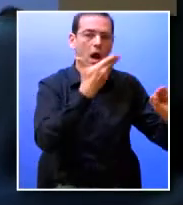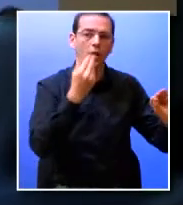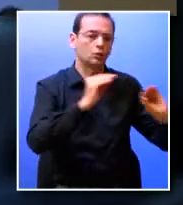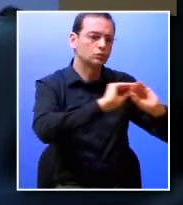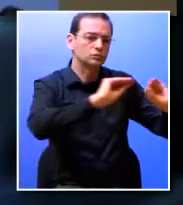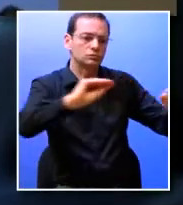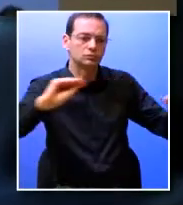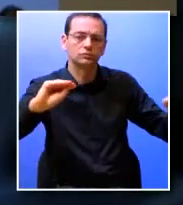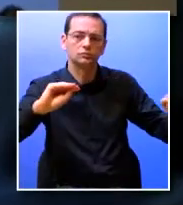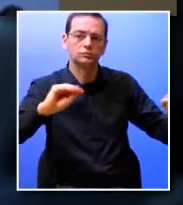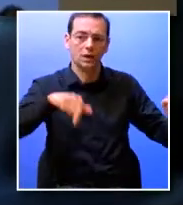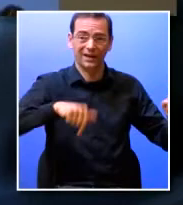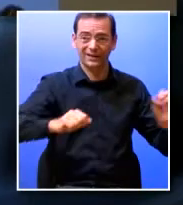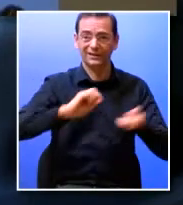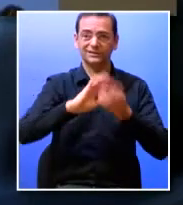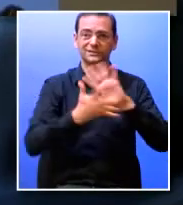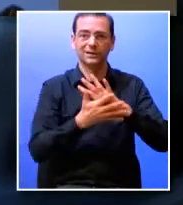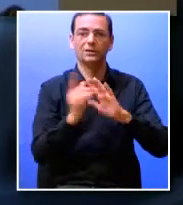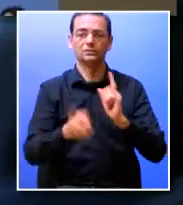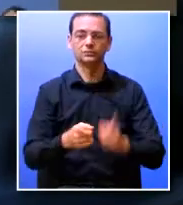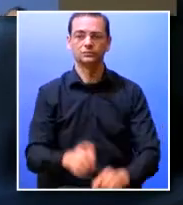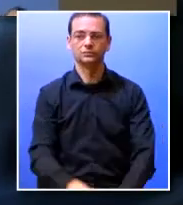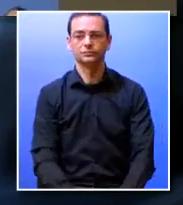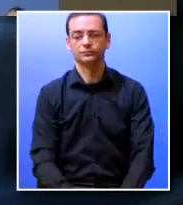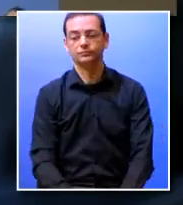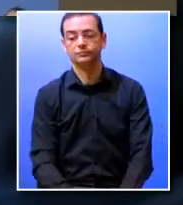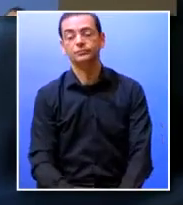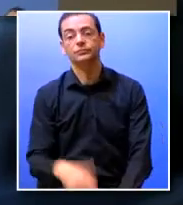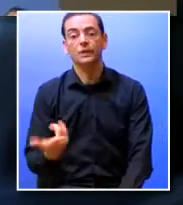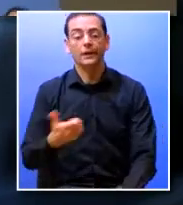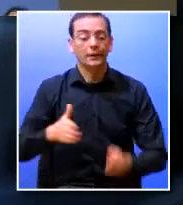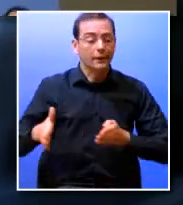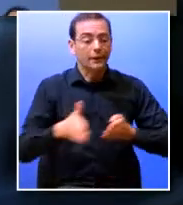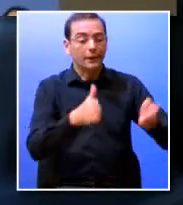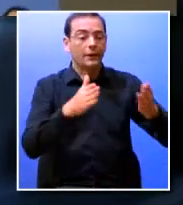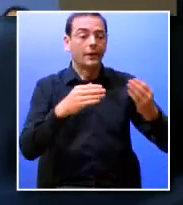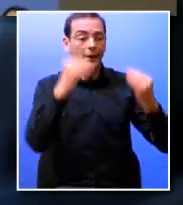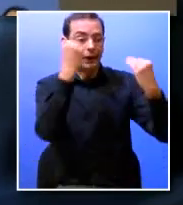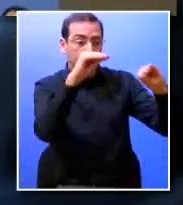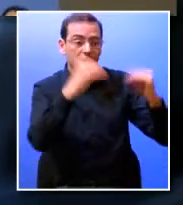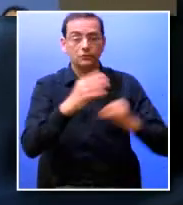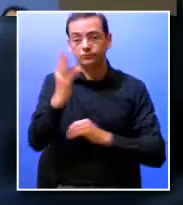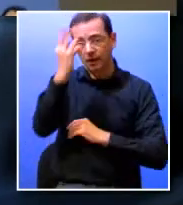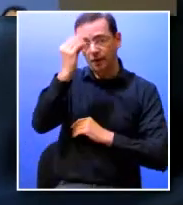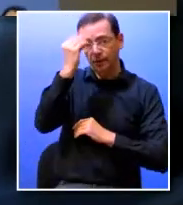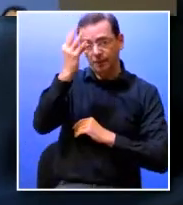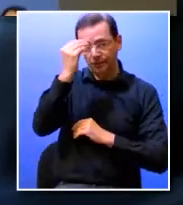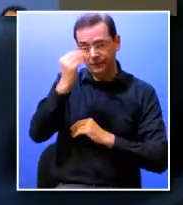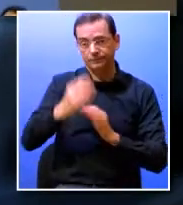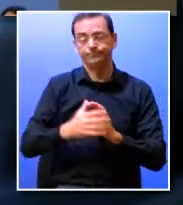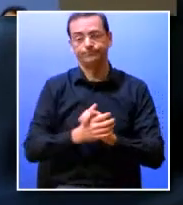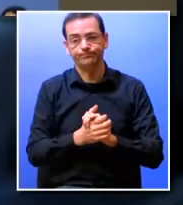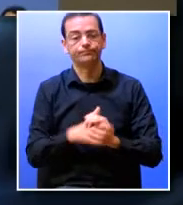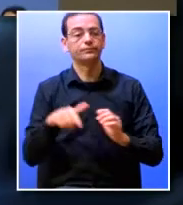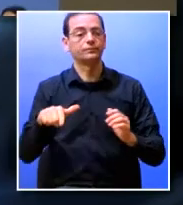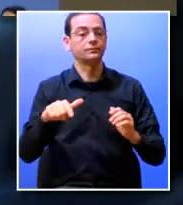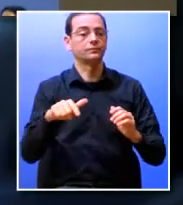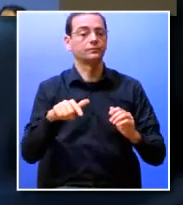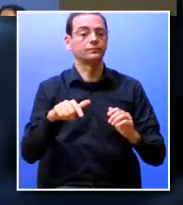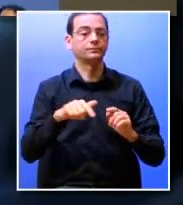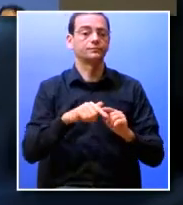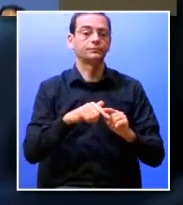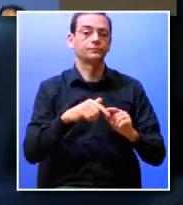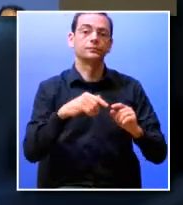no ISCTE-UL ao nível do processo de ensino-aprendizagem temos também em consideração que este desenvolvimento de